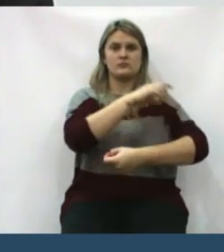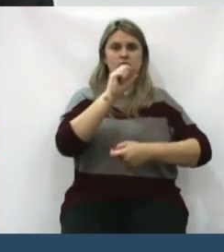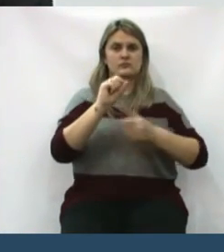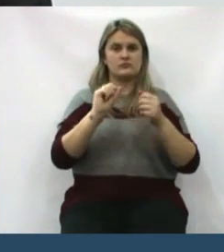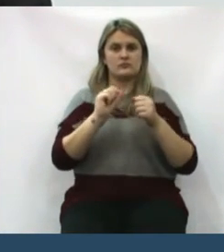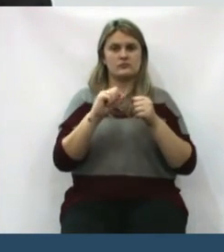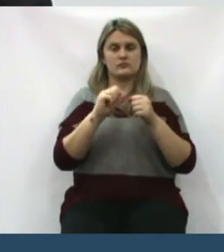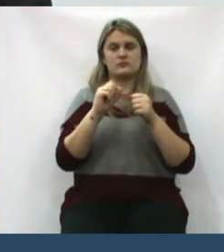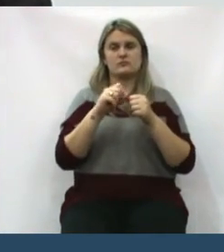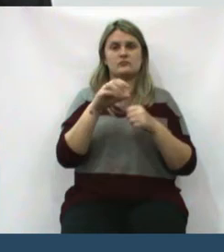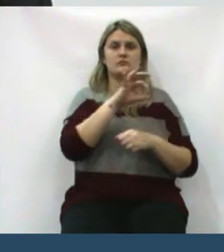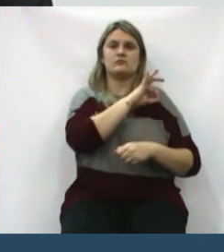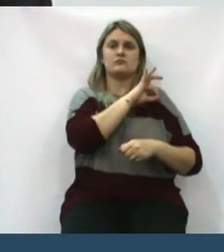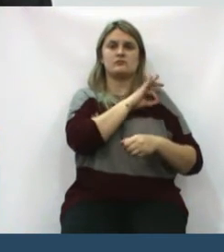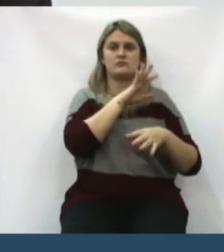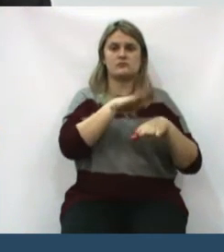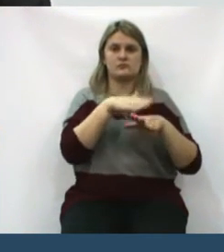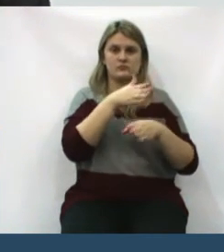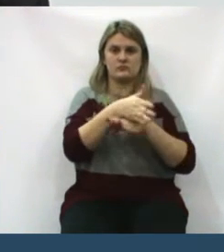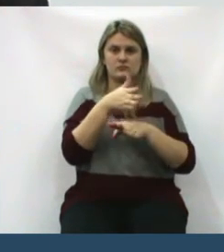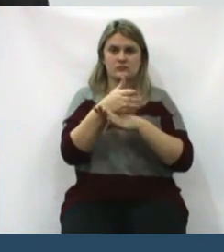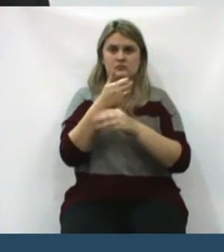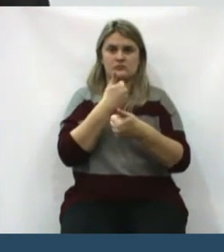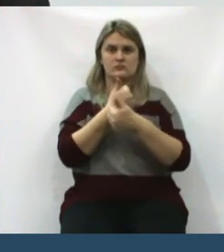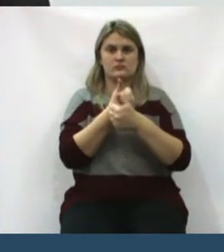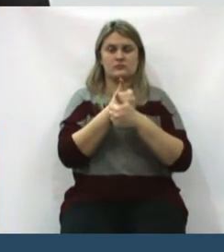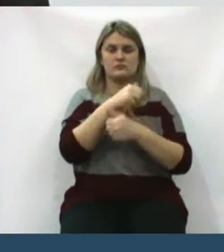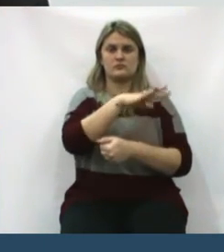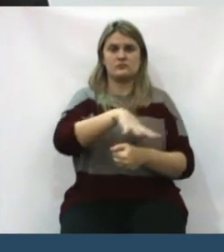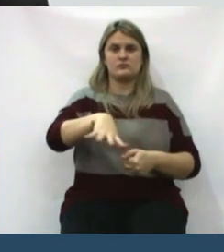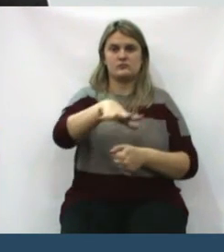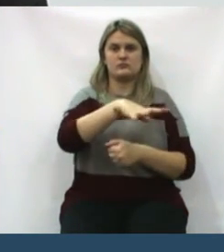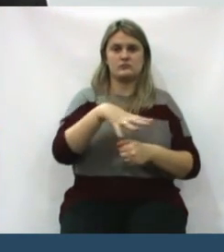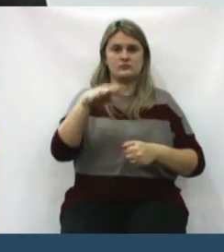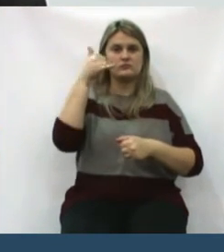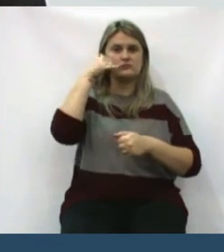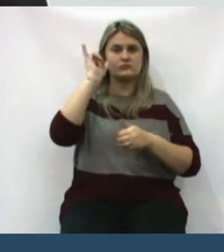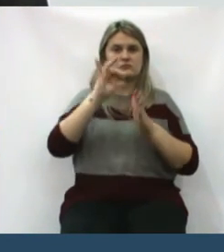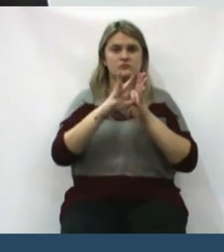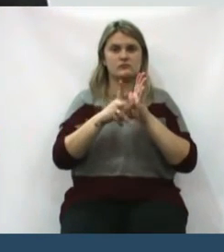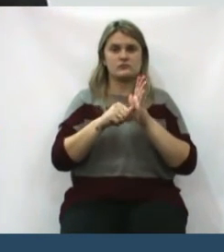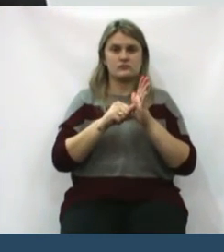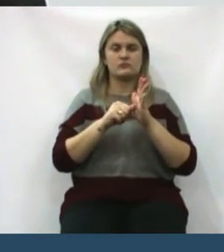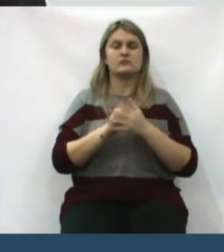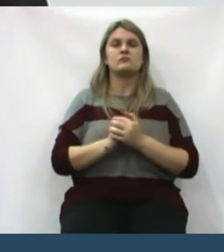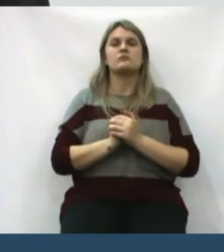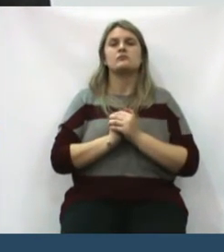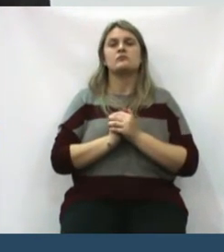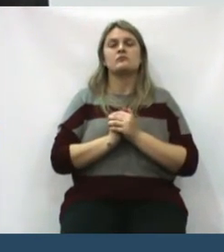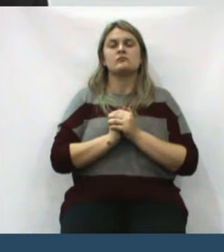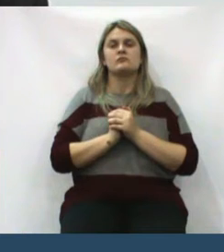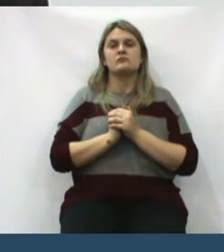fosse feito um policiamento extensivo nessa região, o mais efetivo.